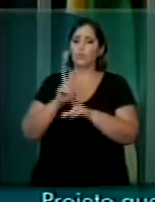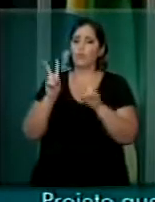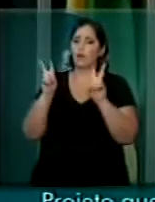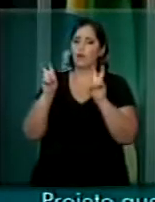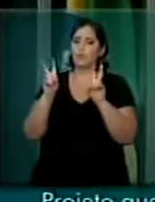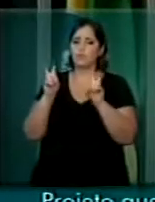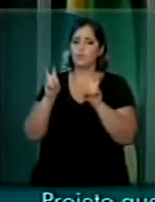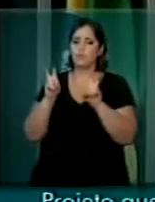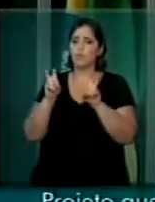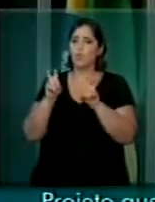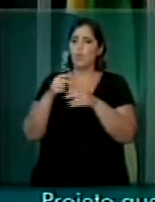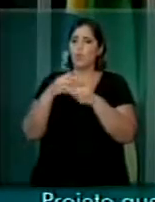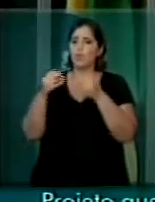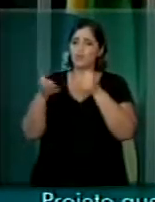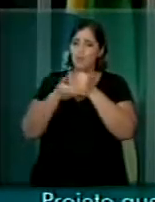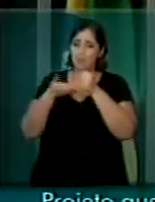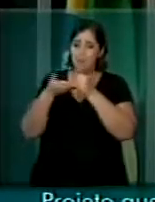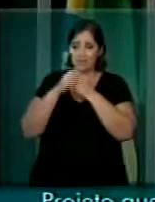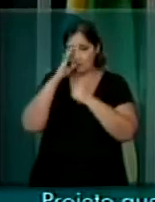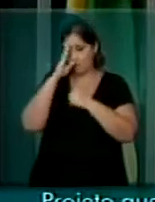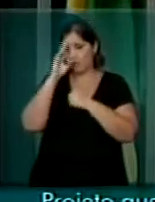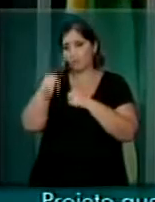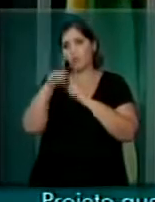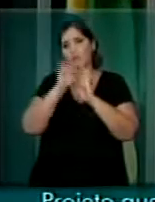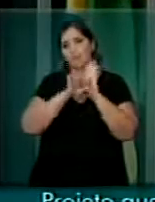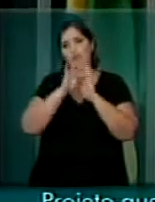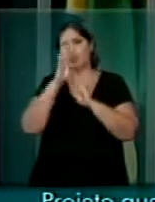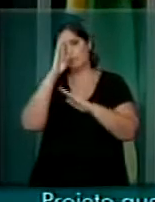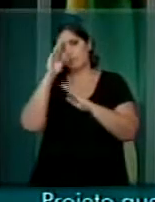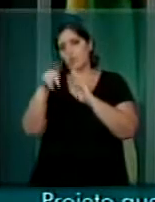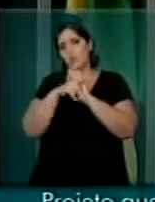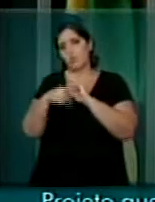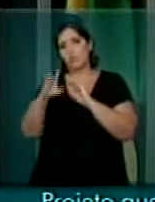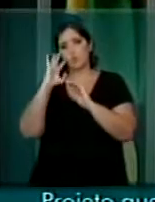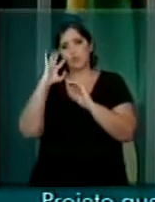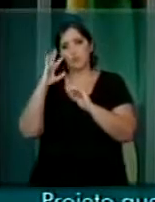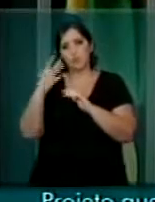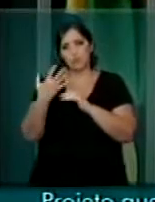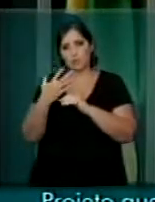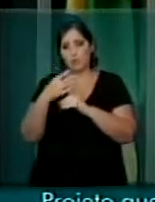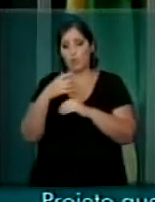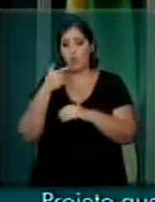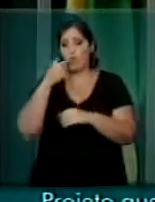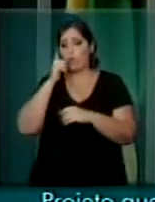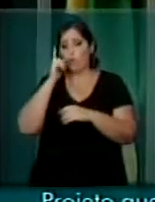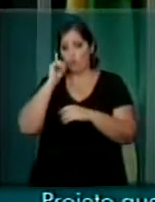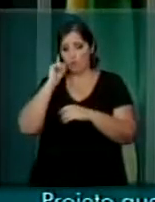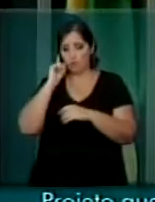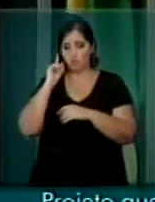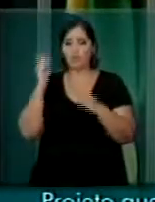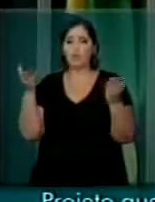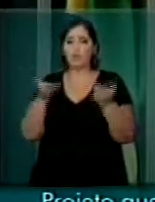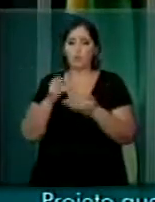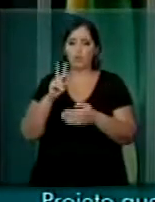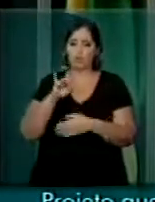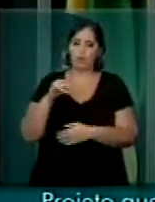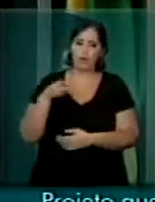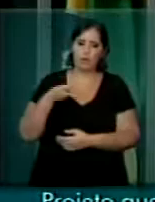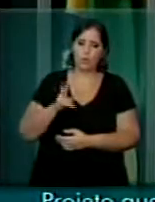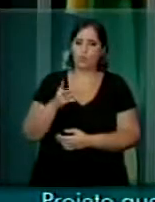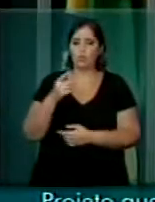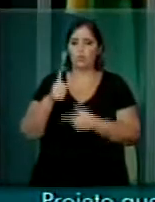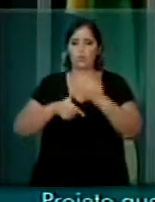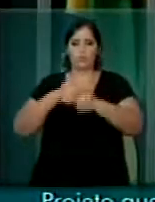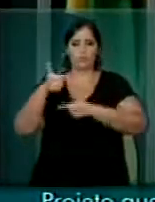que é o elemento principal dessa deliberação no dia de ontem. E vamos continuar tratando do